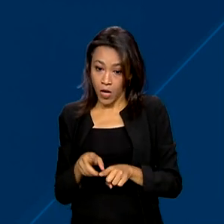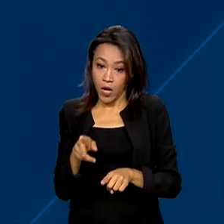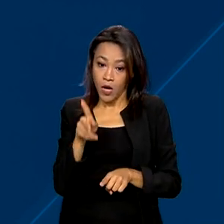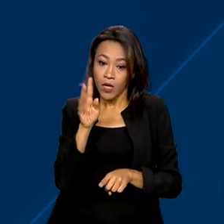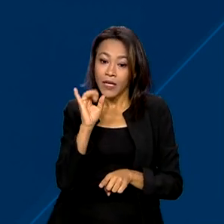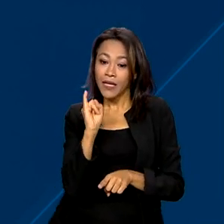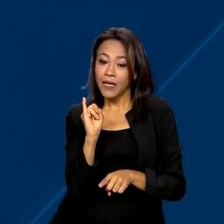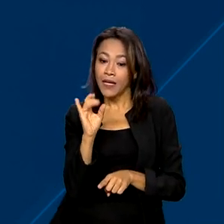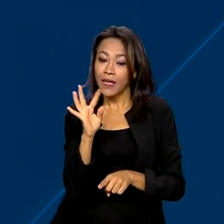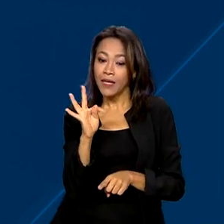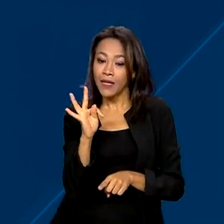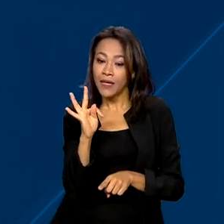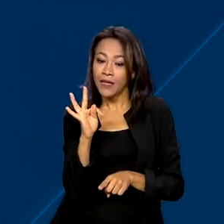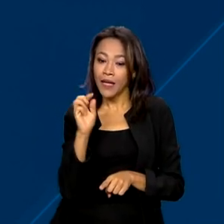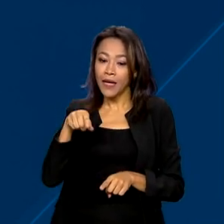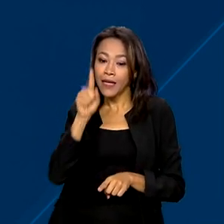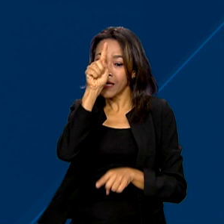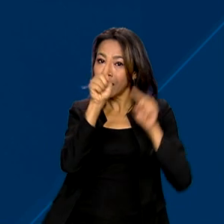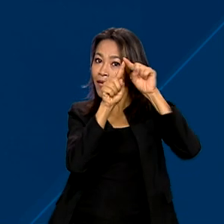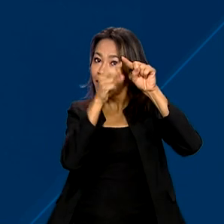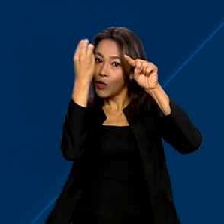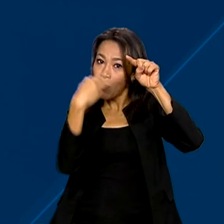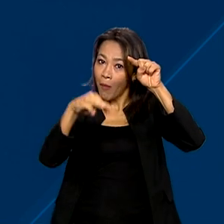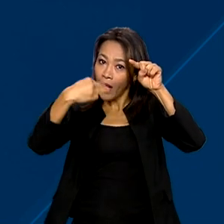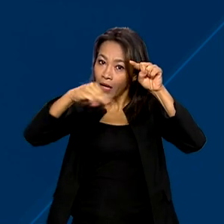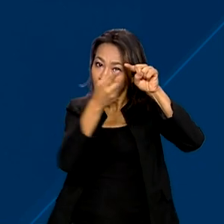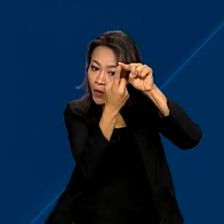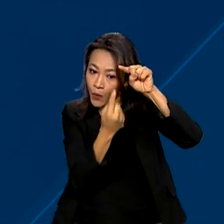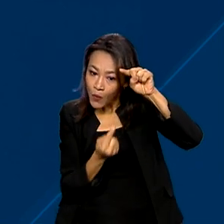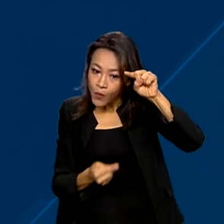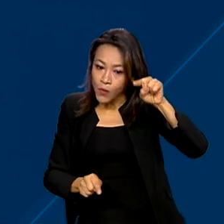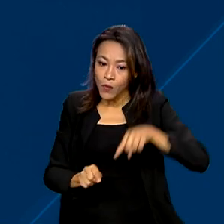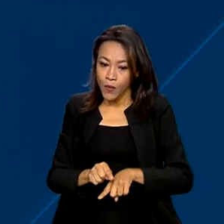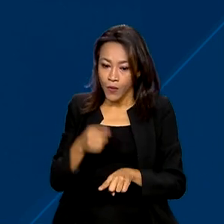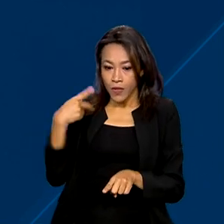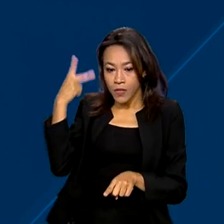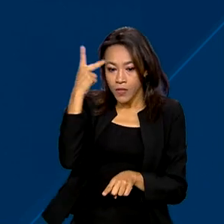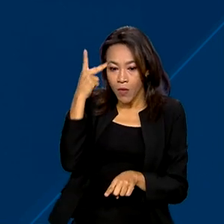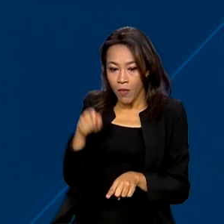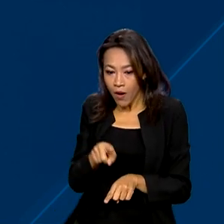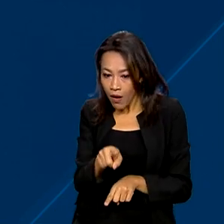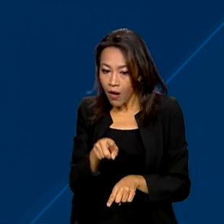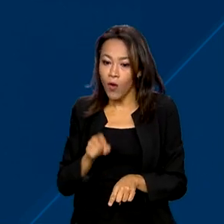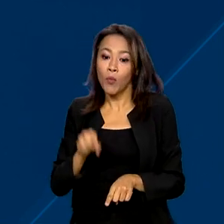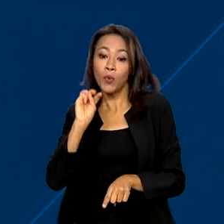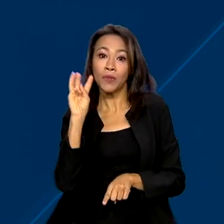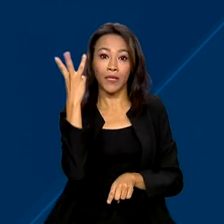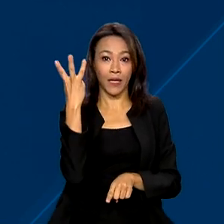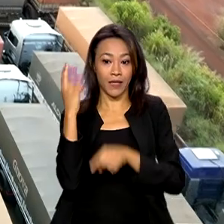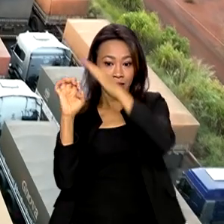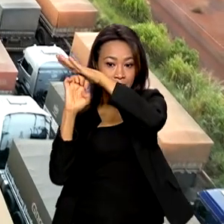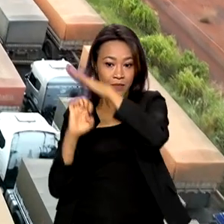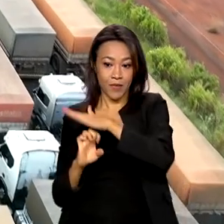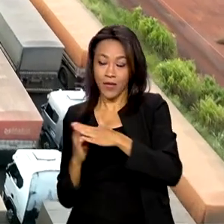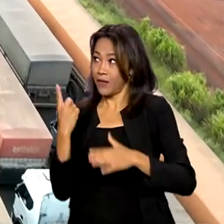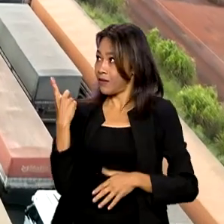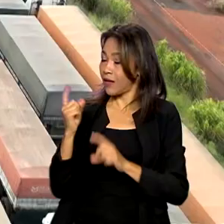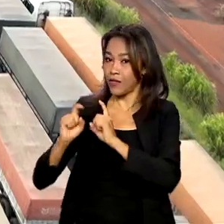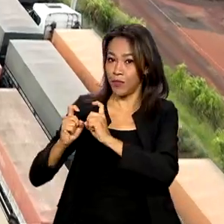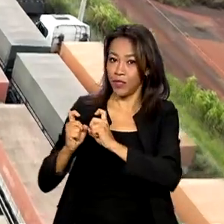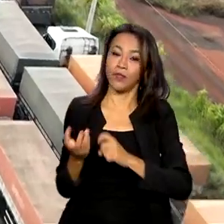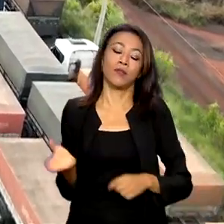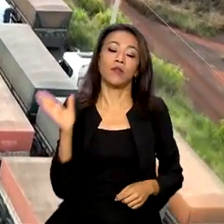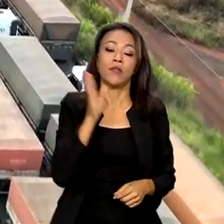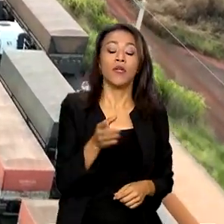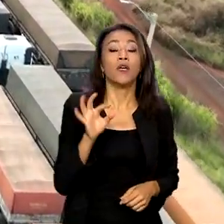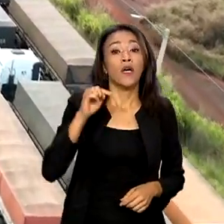Itaqui, no Maranhão, e Santos, em São Paulo, por meio de trilhos operados por três concessionárias. Só em 2022,